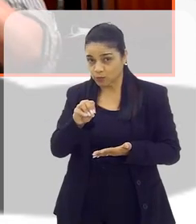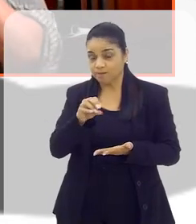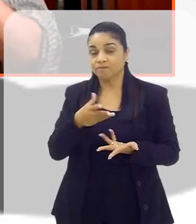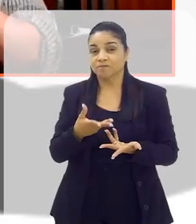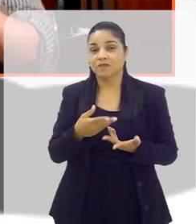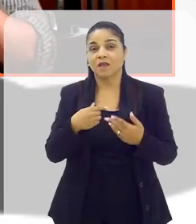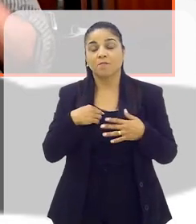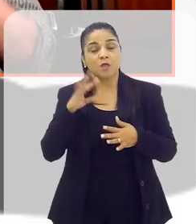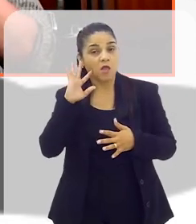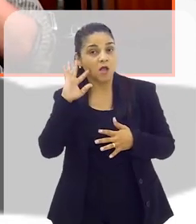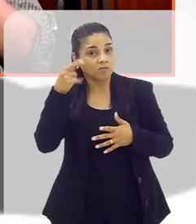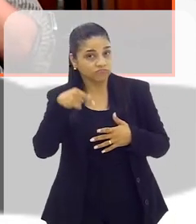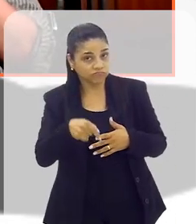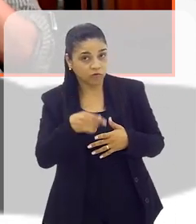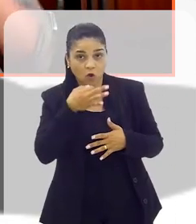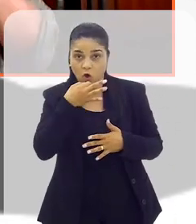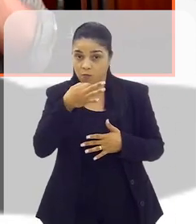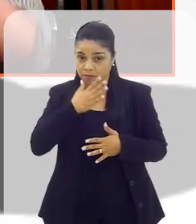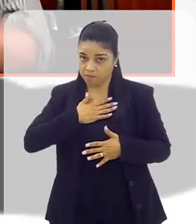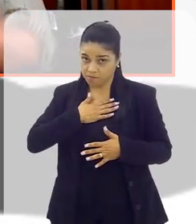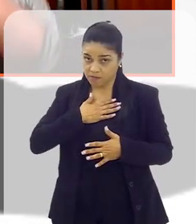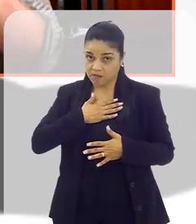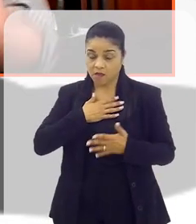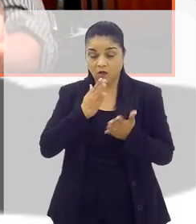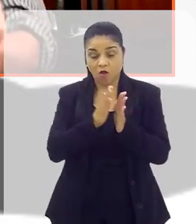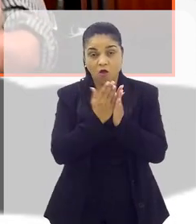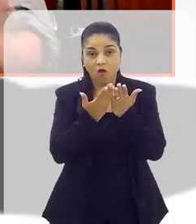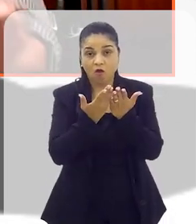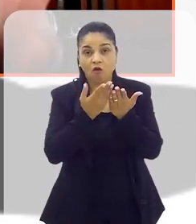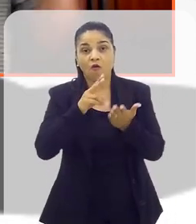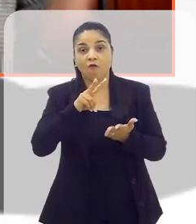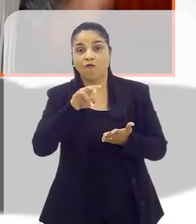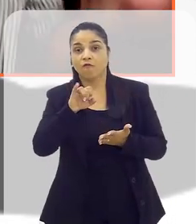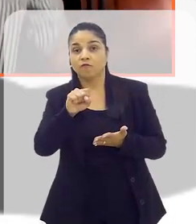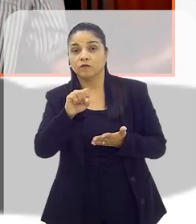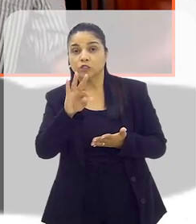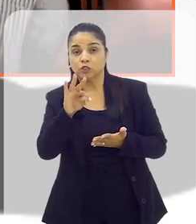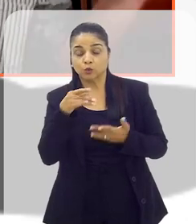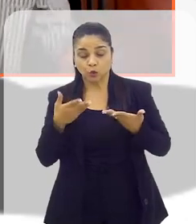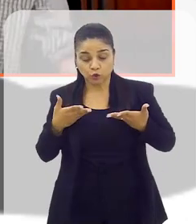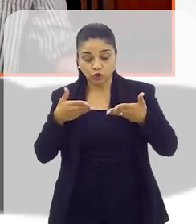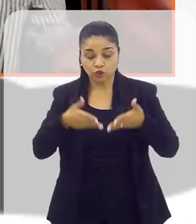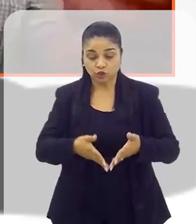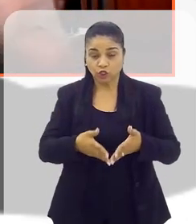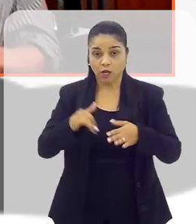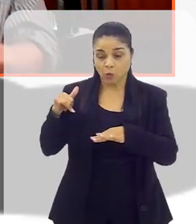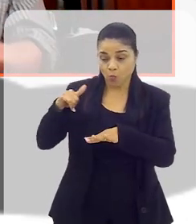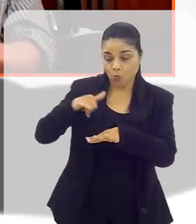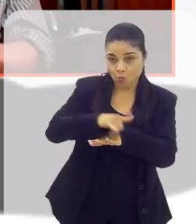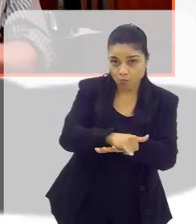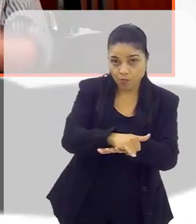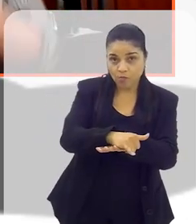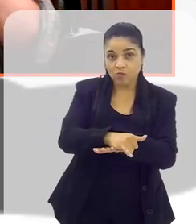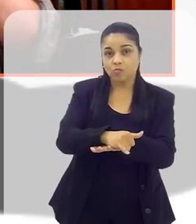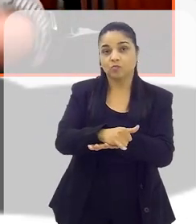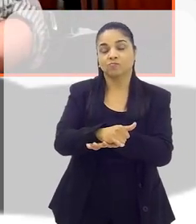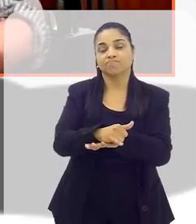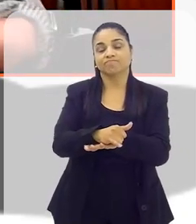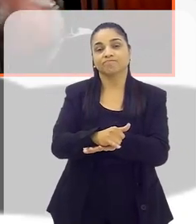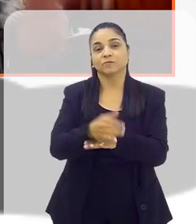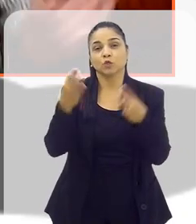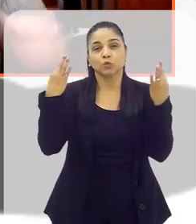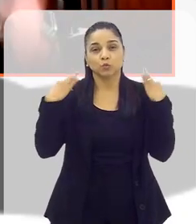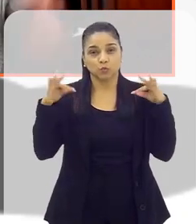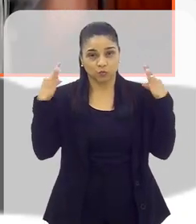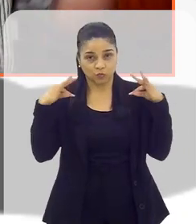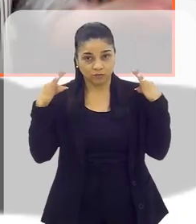solução, Cláudia, na minha opinião, é que o visto seja concedido na chegada do turista no aeroporto. Ele vai, na